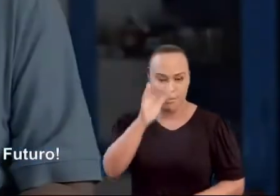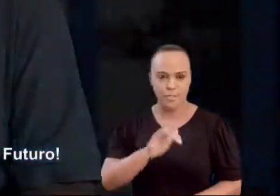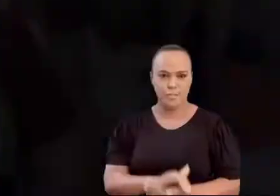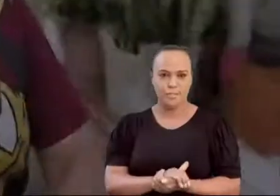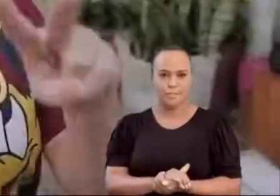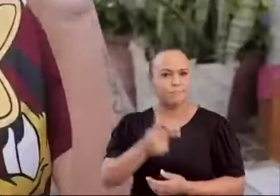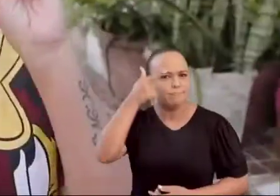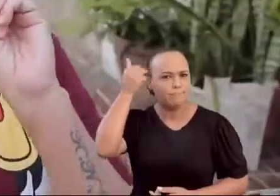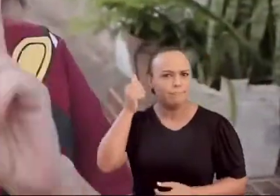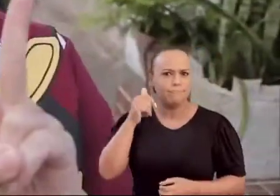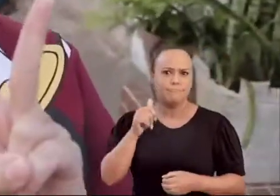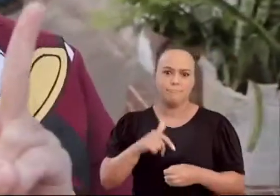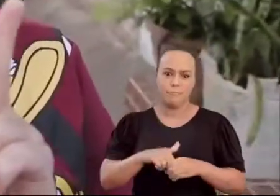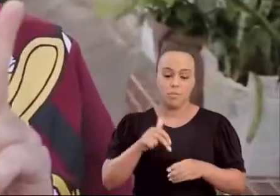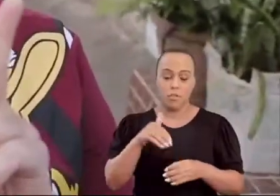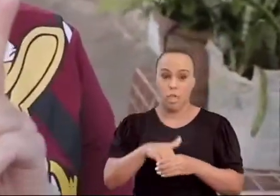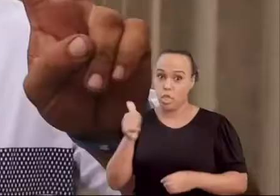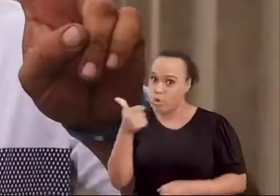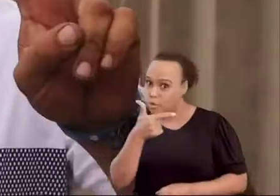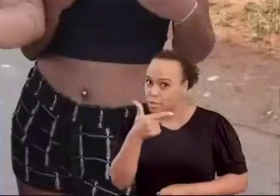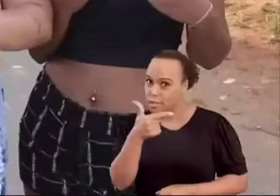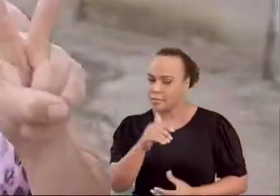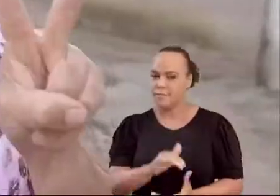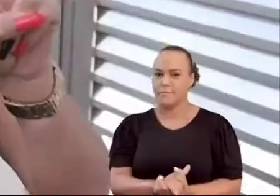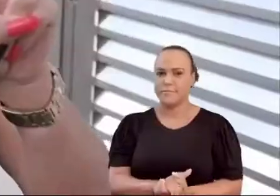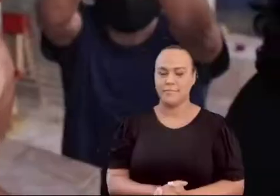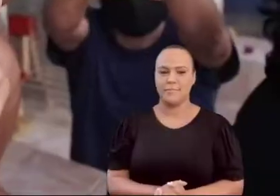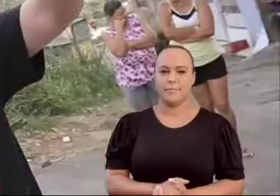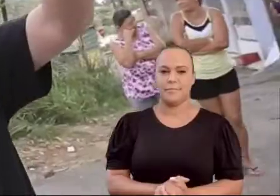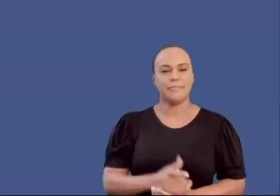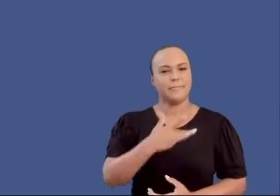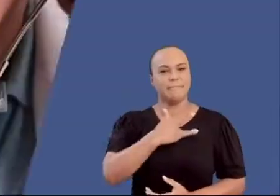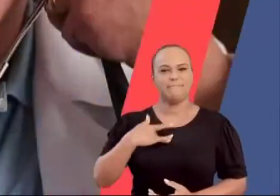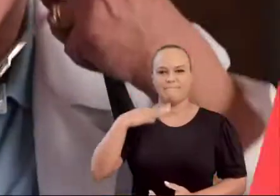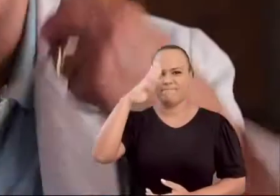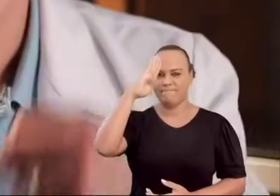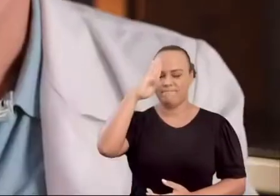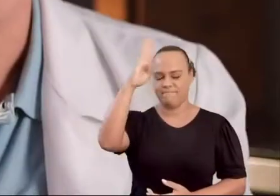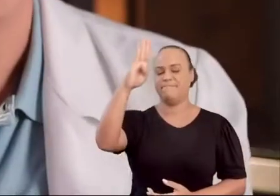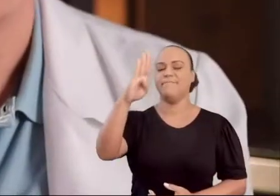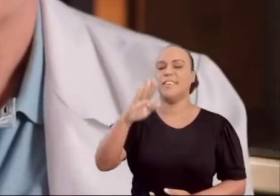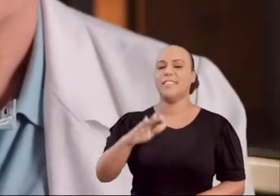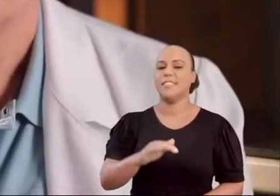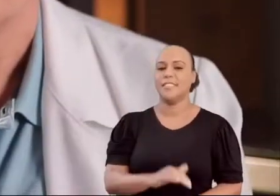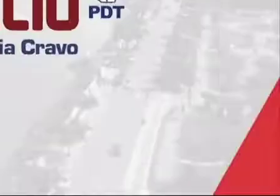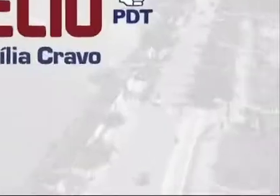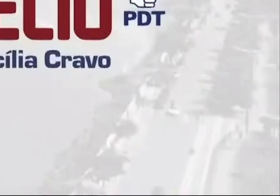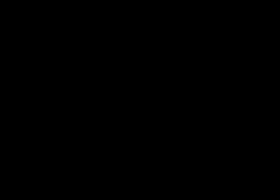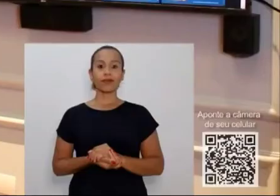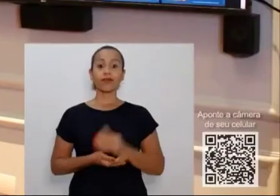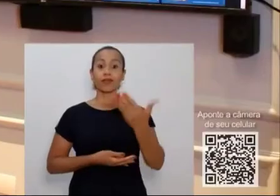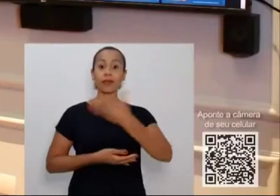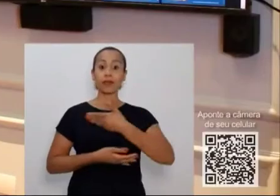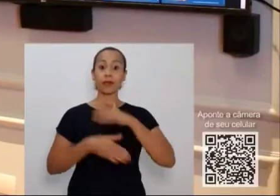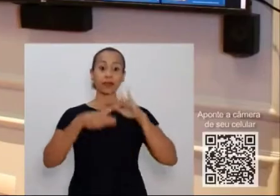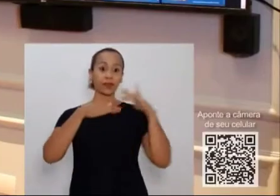futuro. Dr. Márcio Aurélio, 12. Com saúde, somos mais.